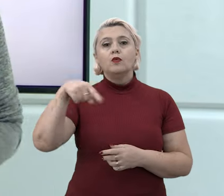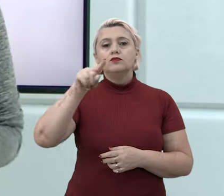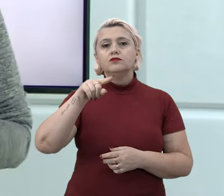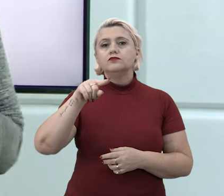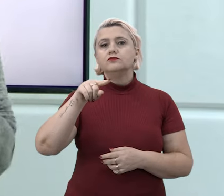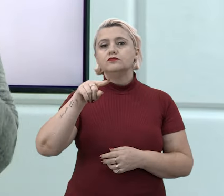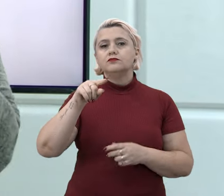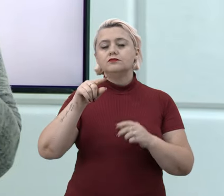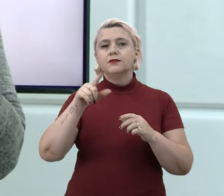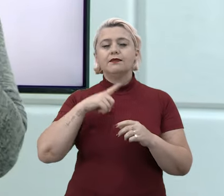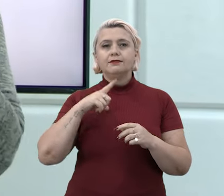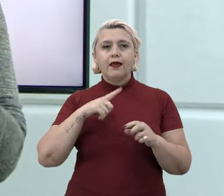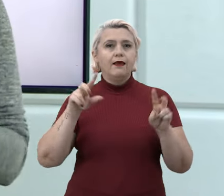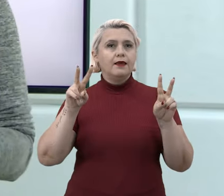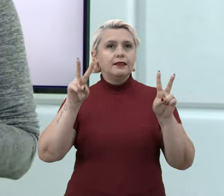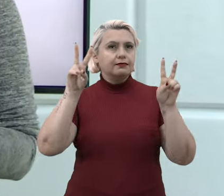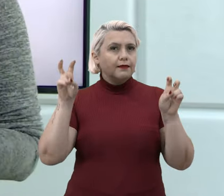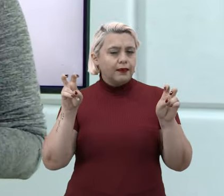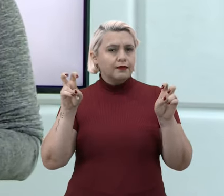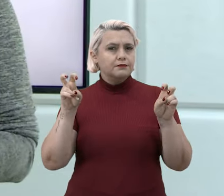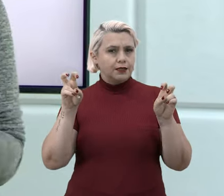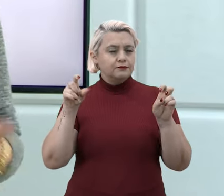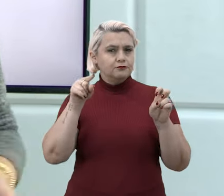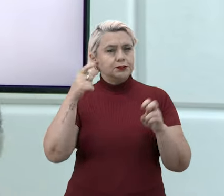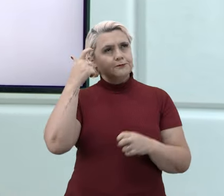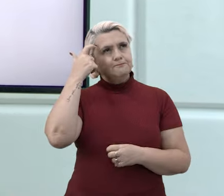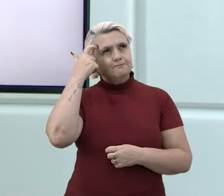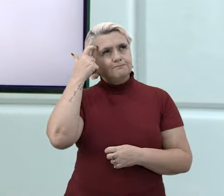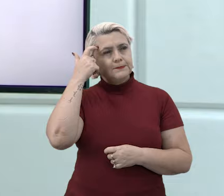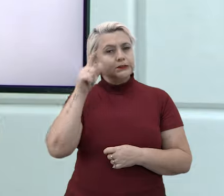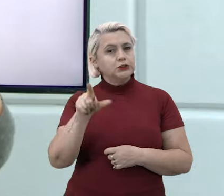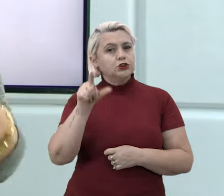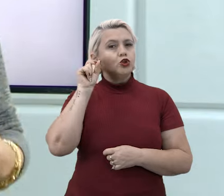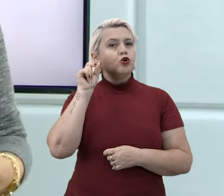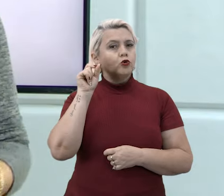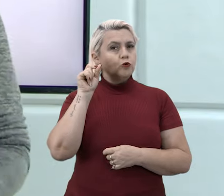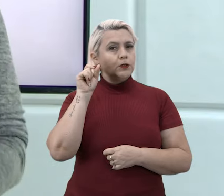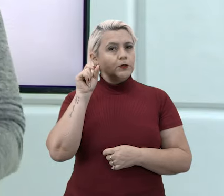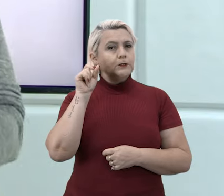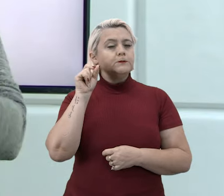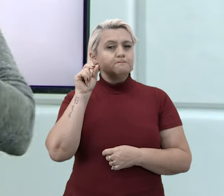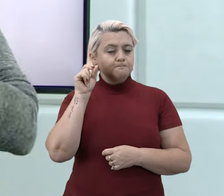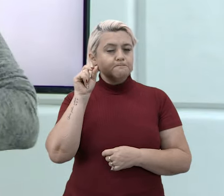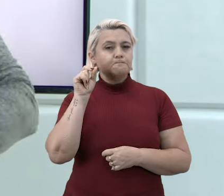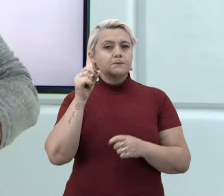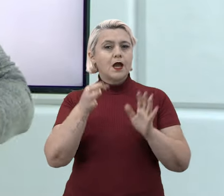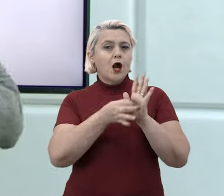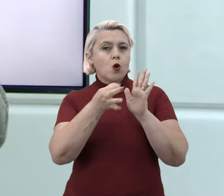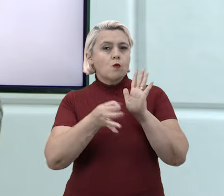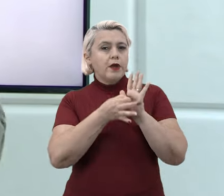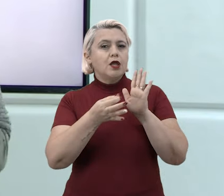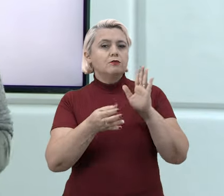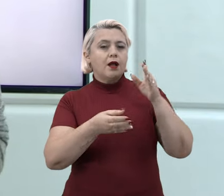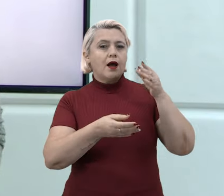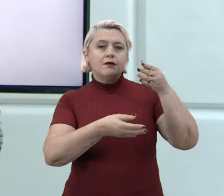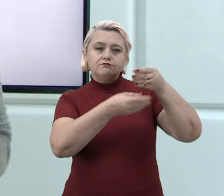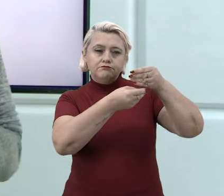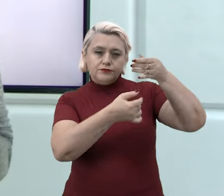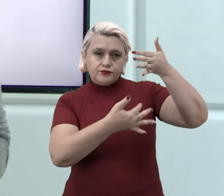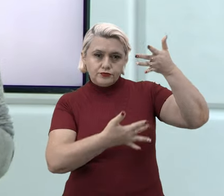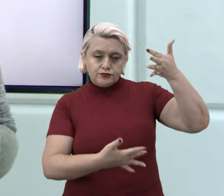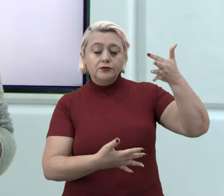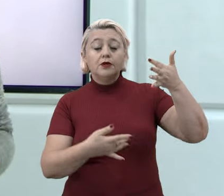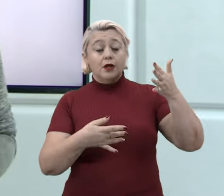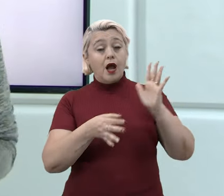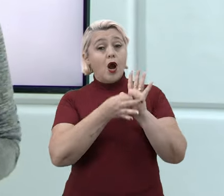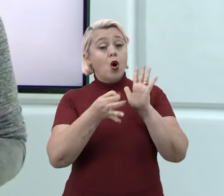você se depara com um tema, você tem que selecionar, achar argumentos para colocar lá e esses